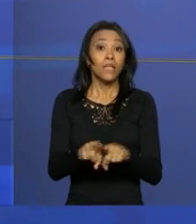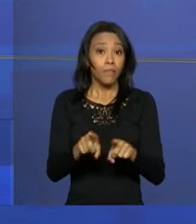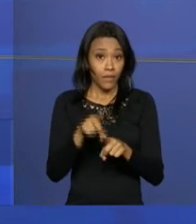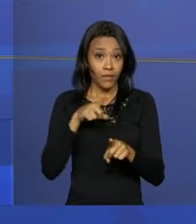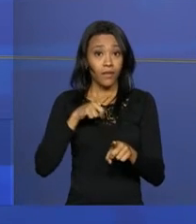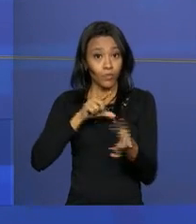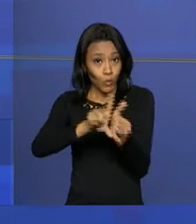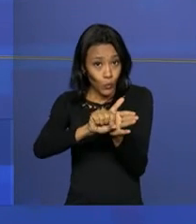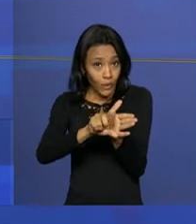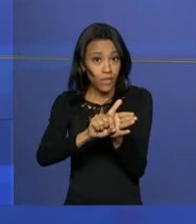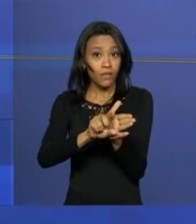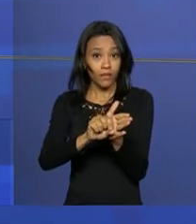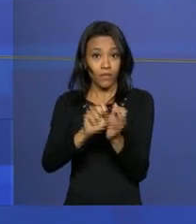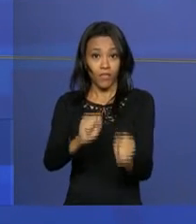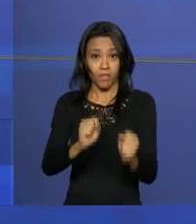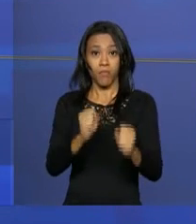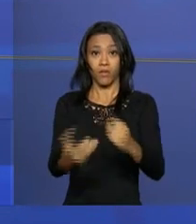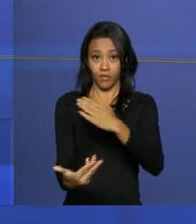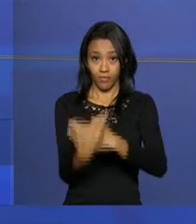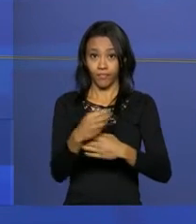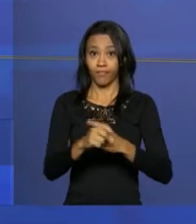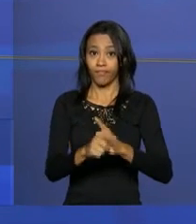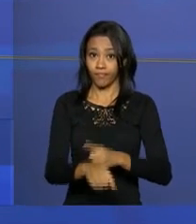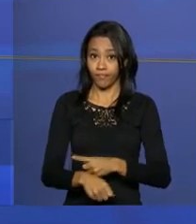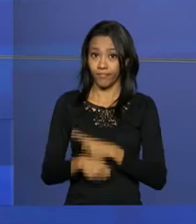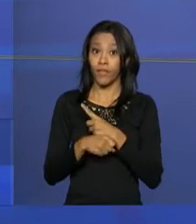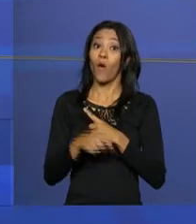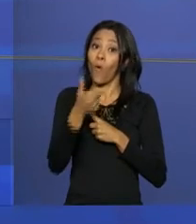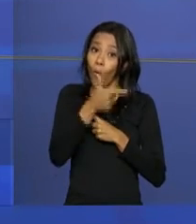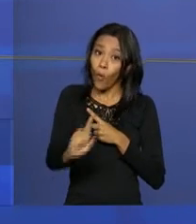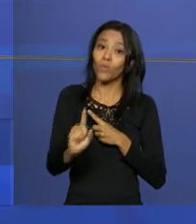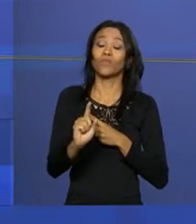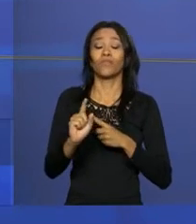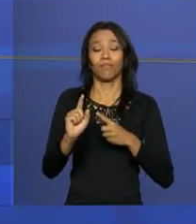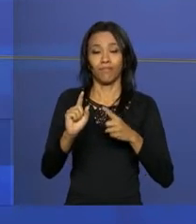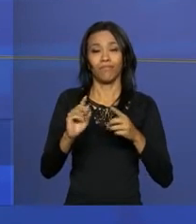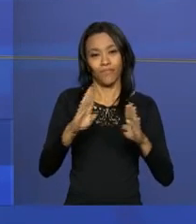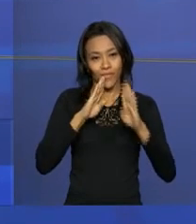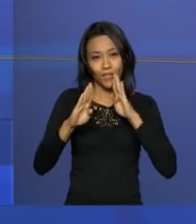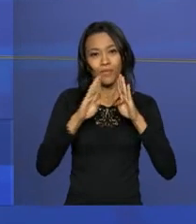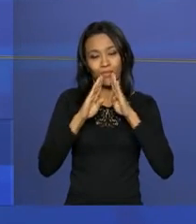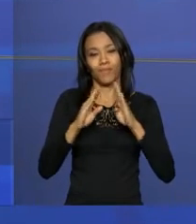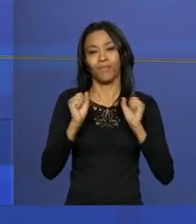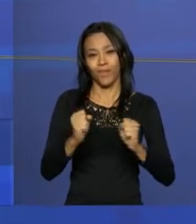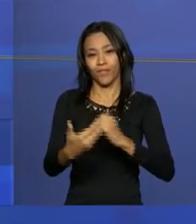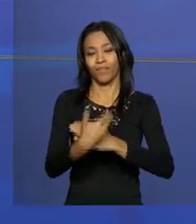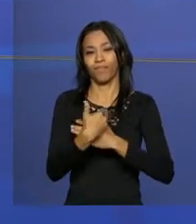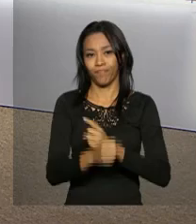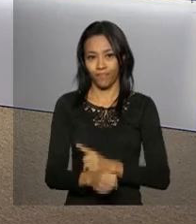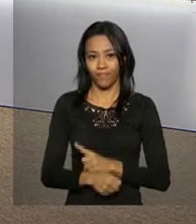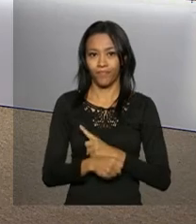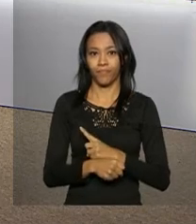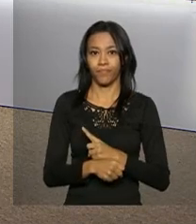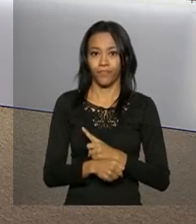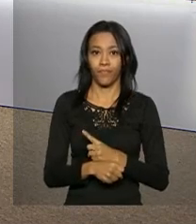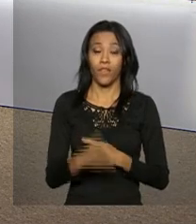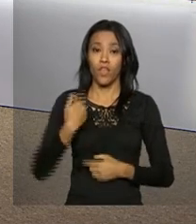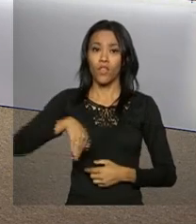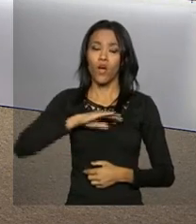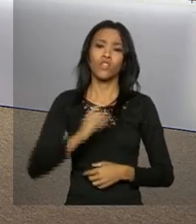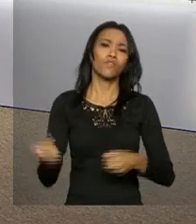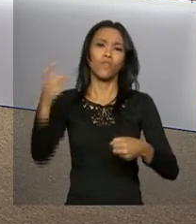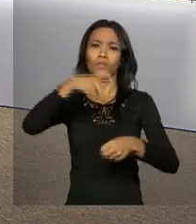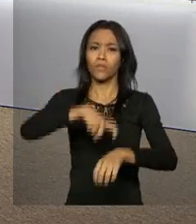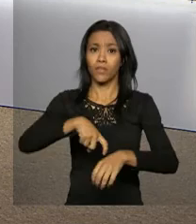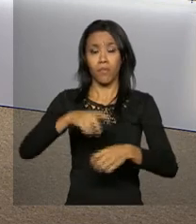Twitter, twitter.com.br. Nosso Facebook, facebook.com.br. Nós voltamos